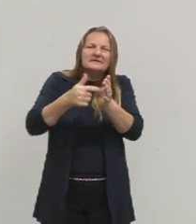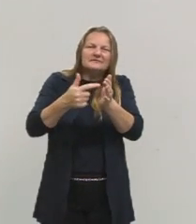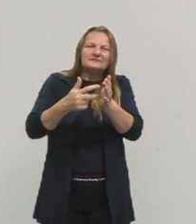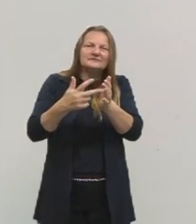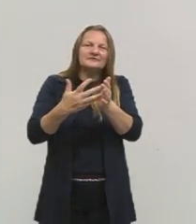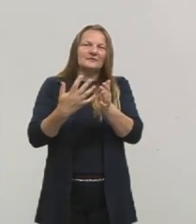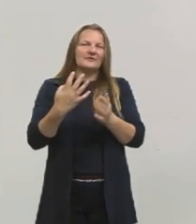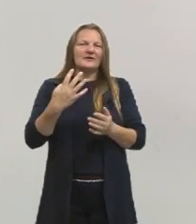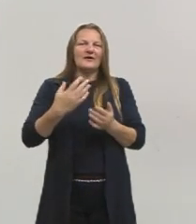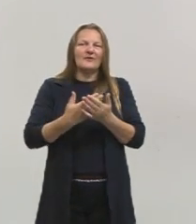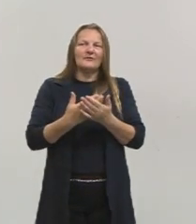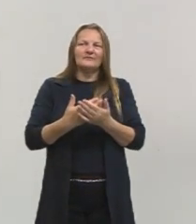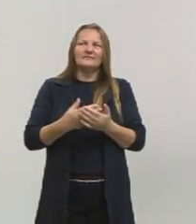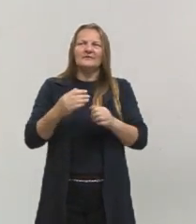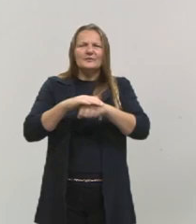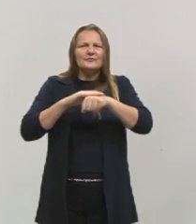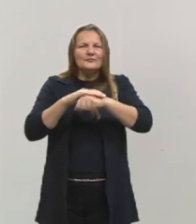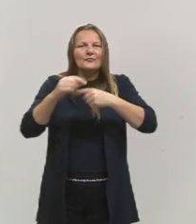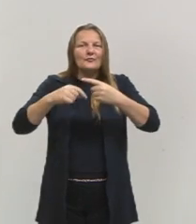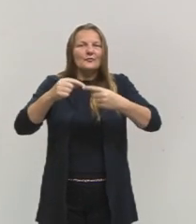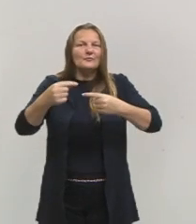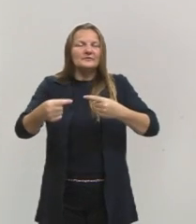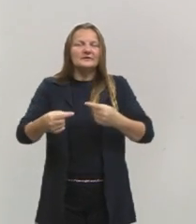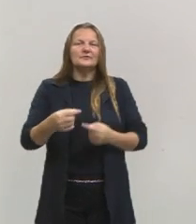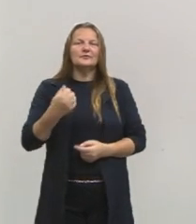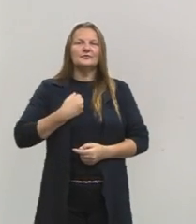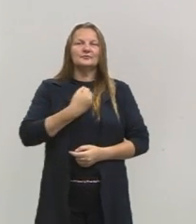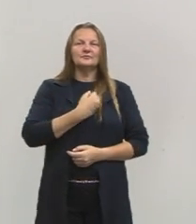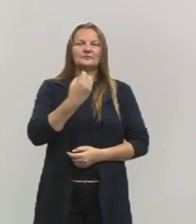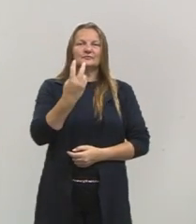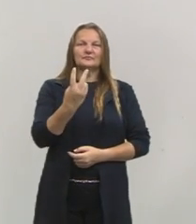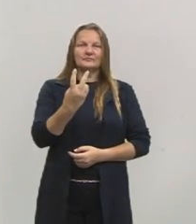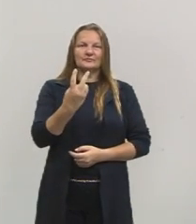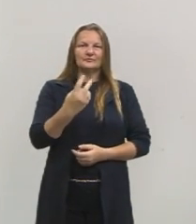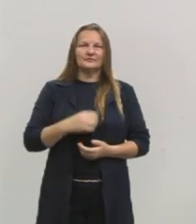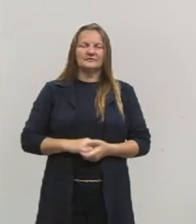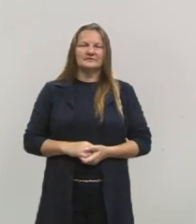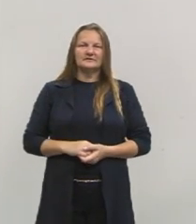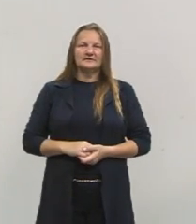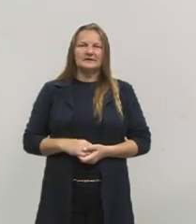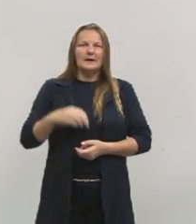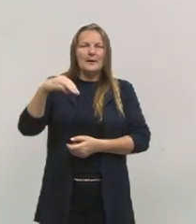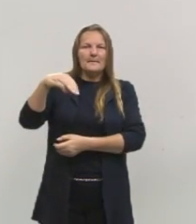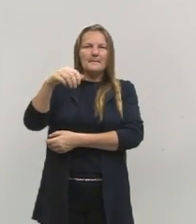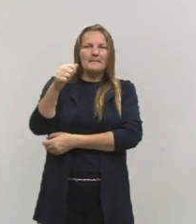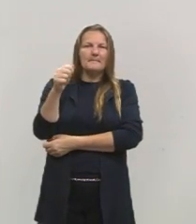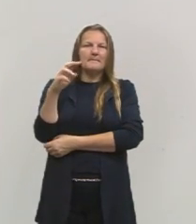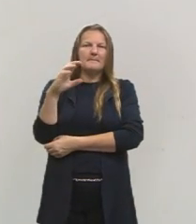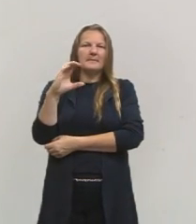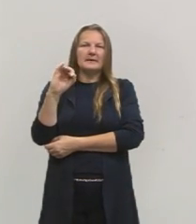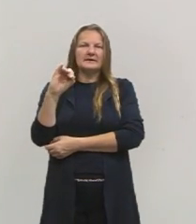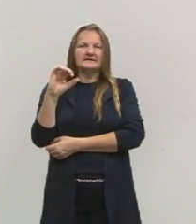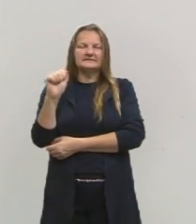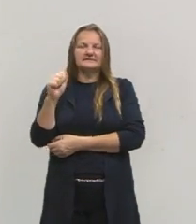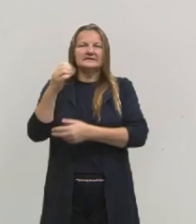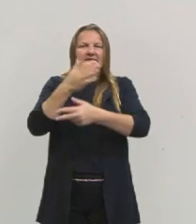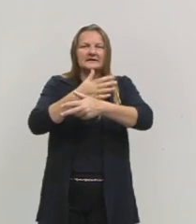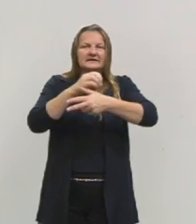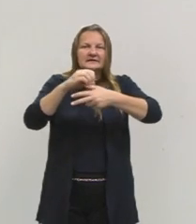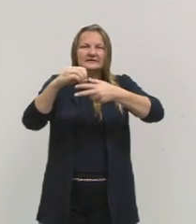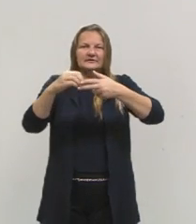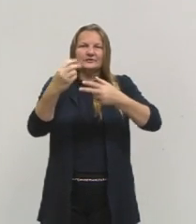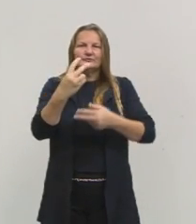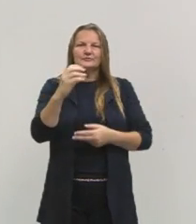E apenas fazer um comentário, então, da questão número 2, que a professora Márcia selecionou, do ENEM de 2021,